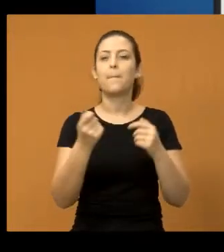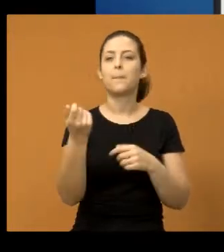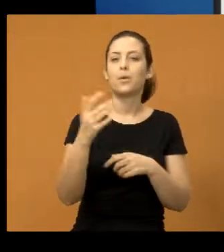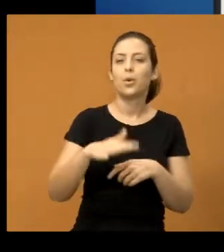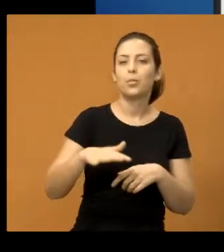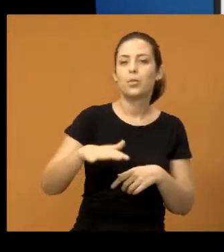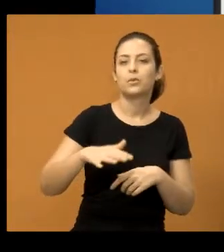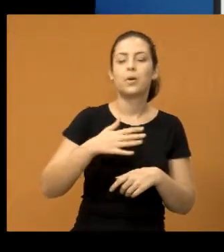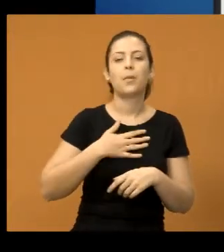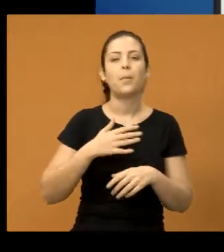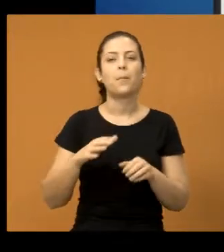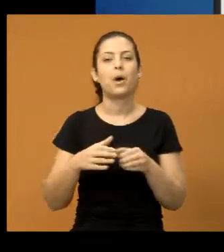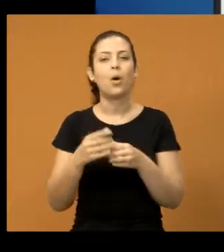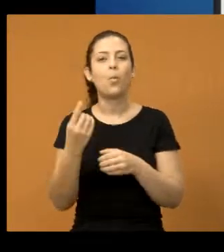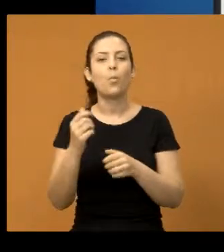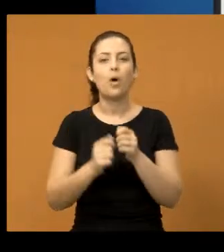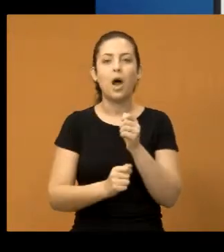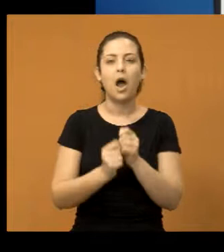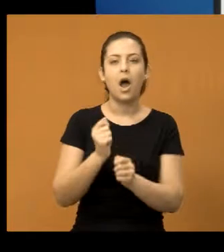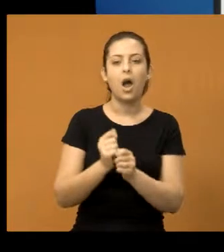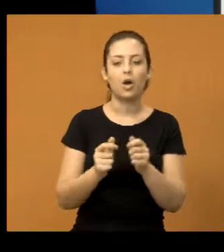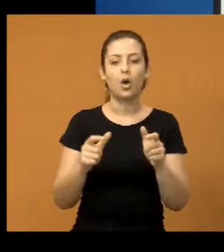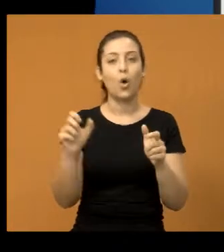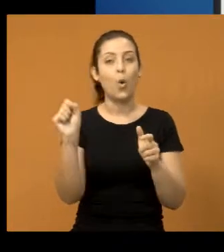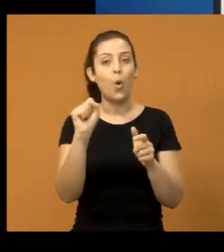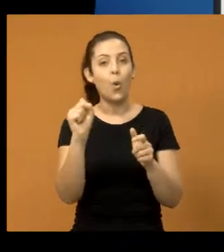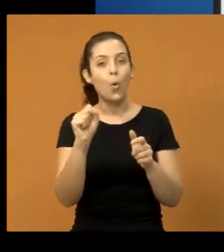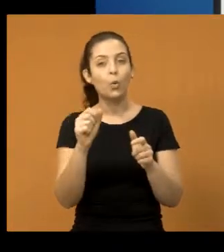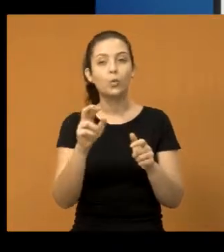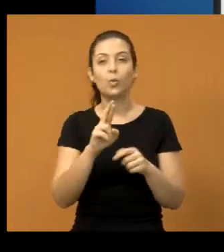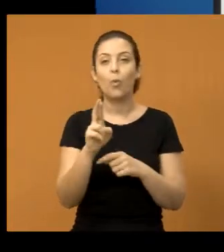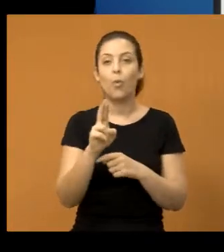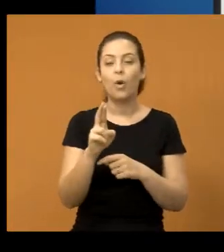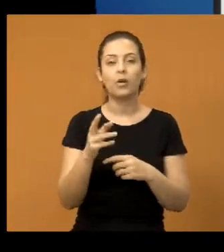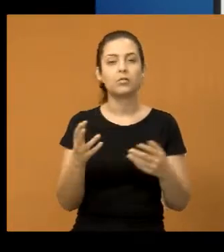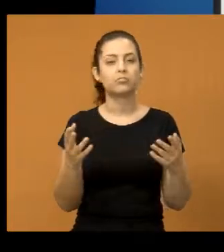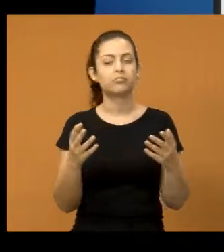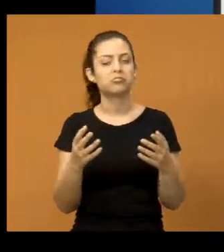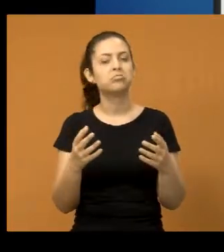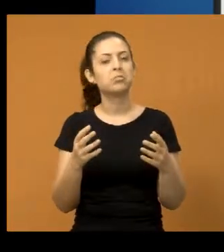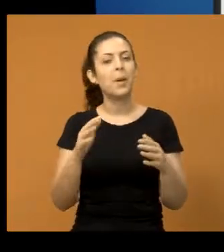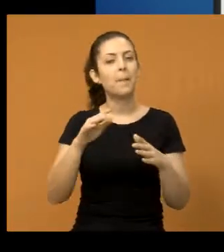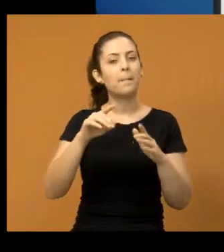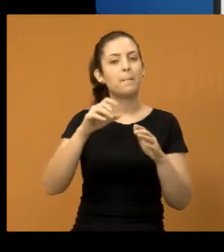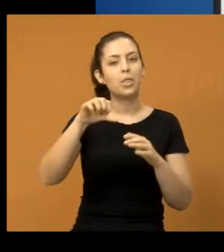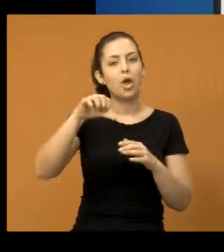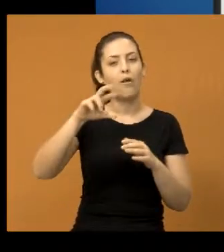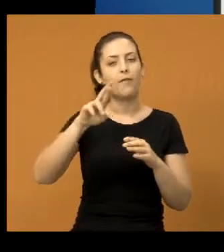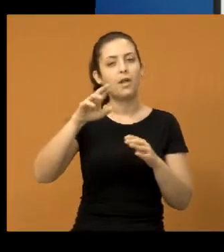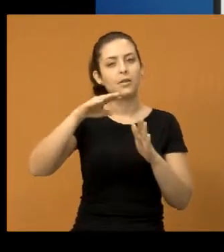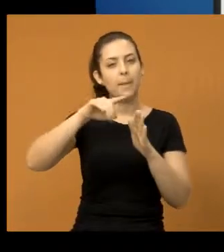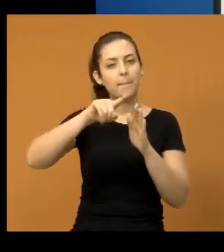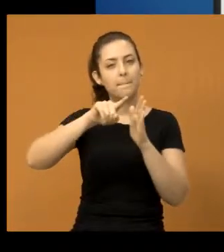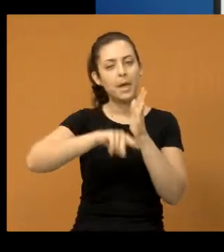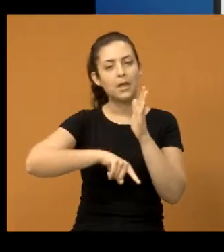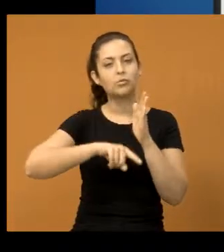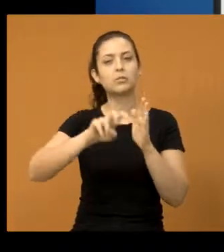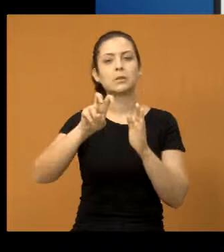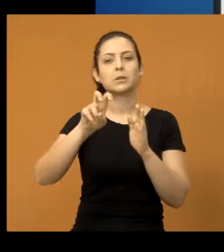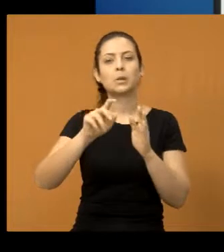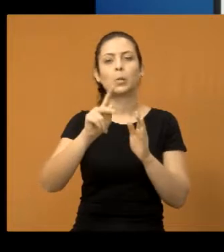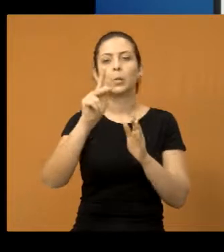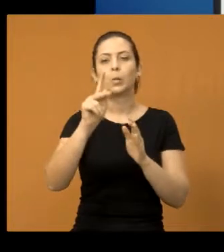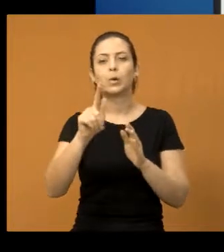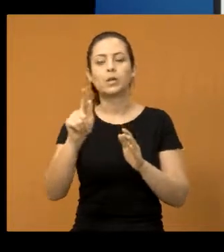há pouco tempo no meu bairro de um pacote de arroz, custa R$,00 e alguma coisa, R$,00 e pouquinho. Não chegava a R$,00 o pacote com 5 quilos. Então, a